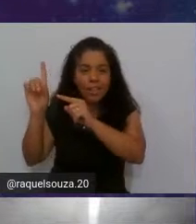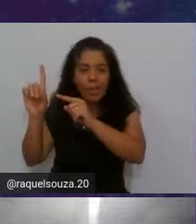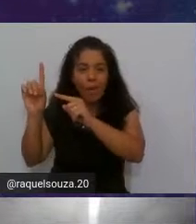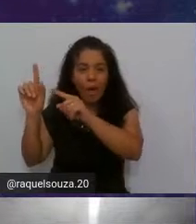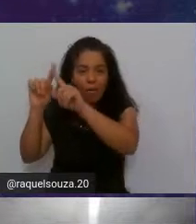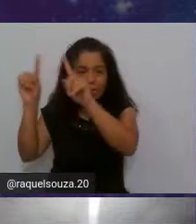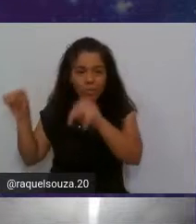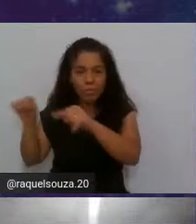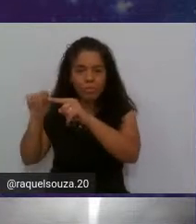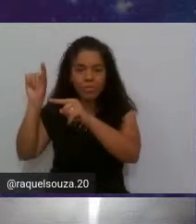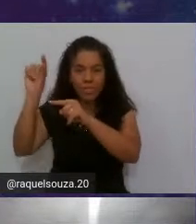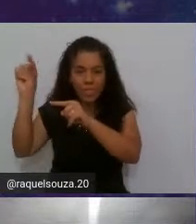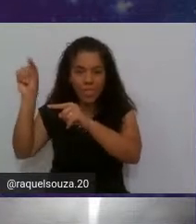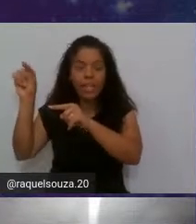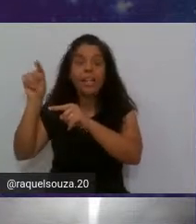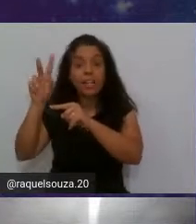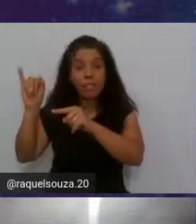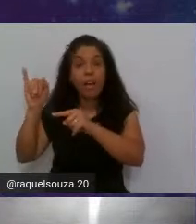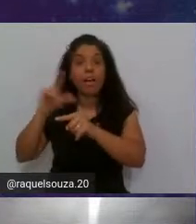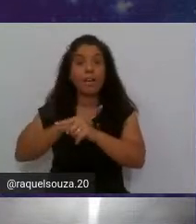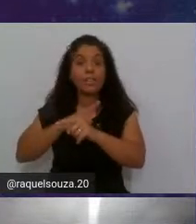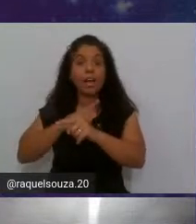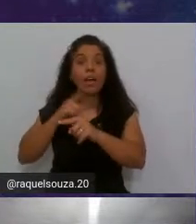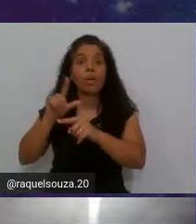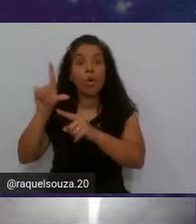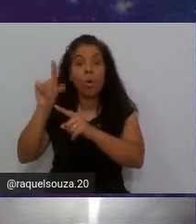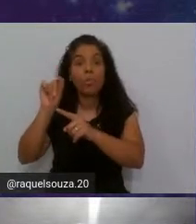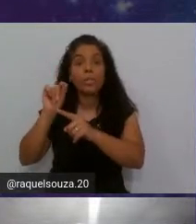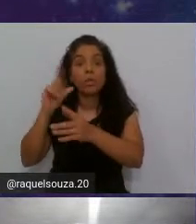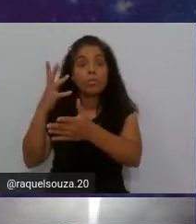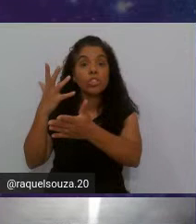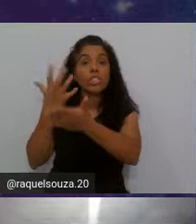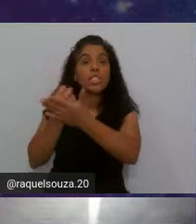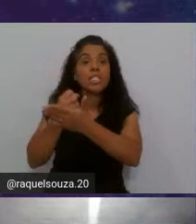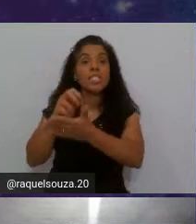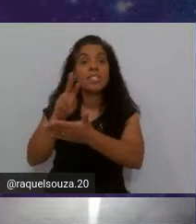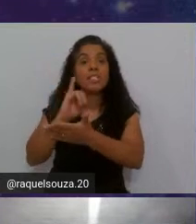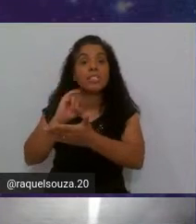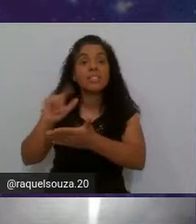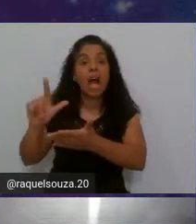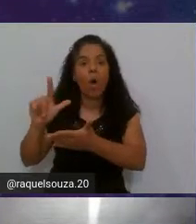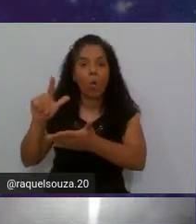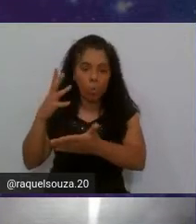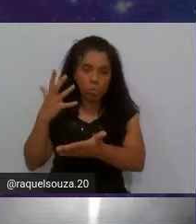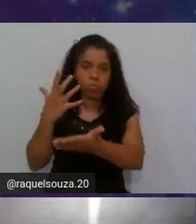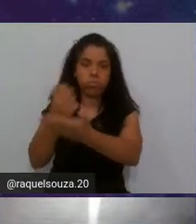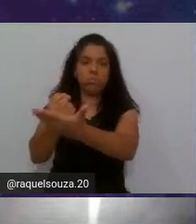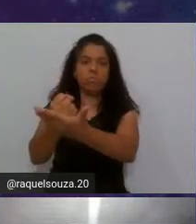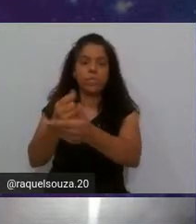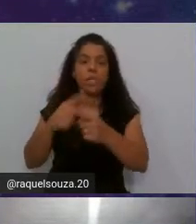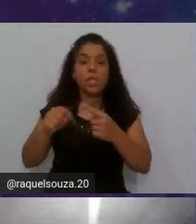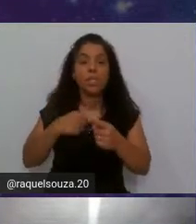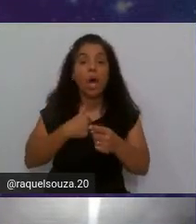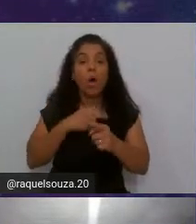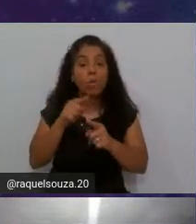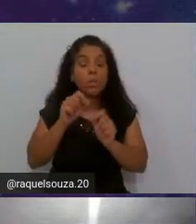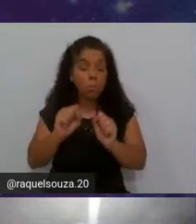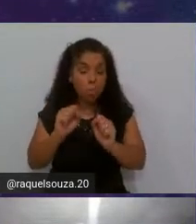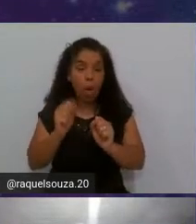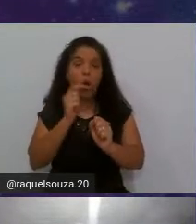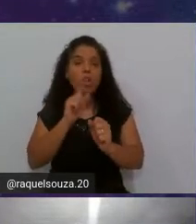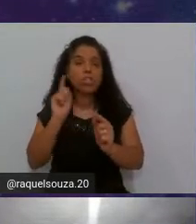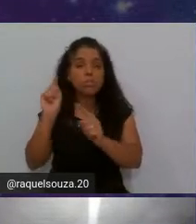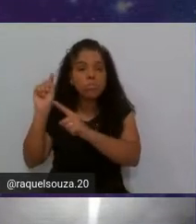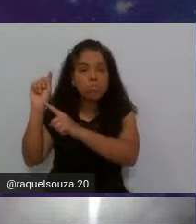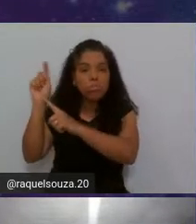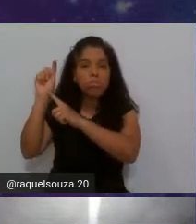ele vai estar com a opção de install para você que não tem o Sonar você pode clicar em